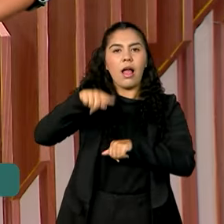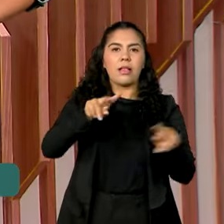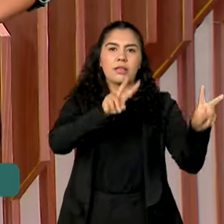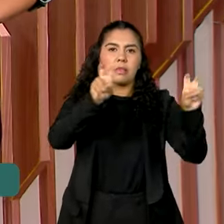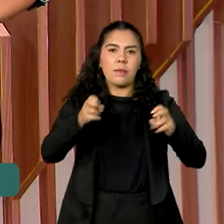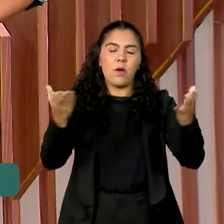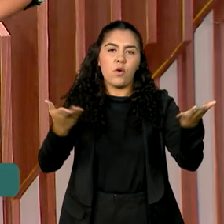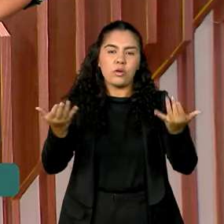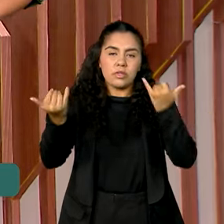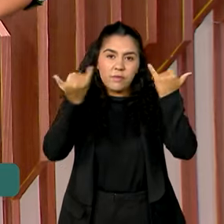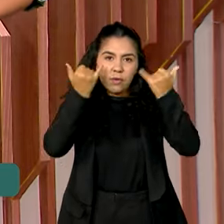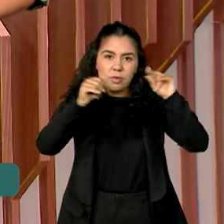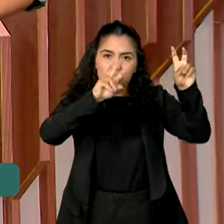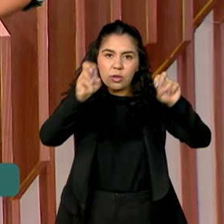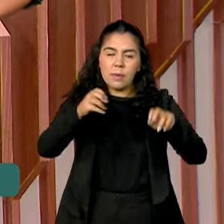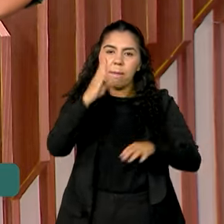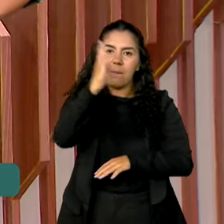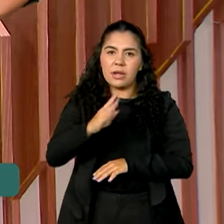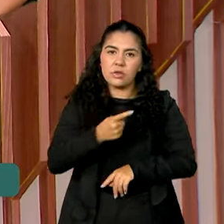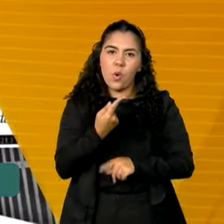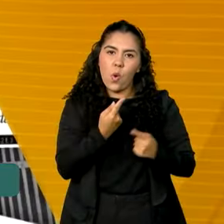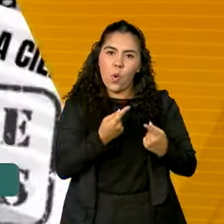do nosso quadro Brasil Contra Fake.